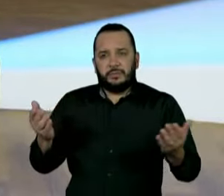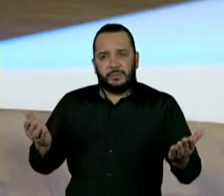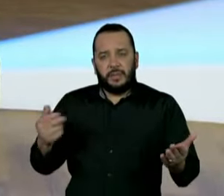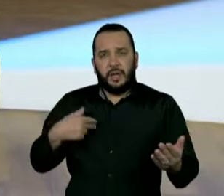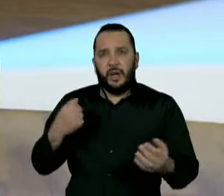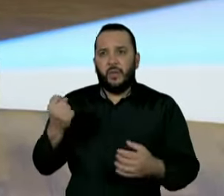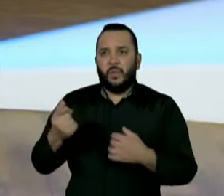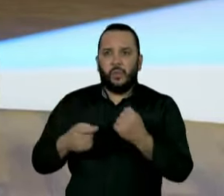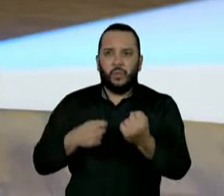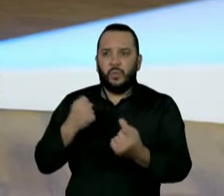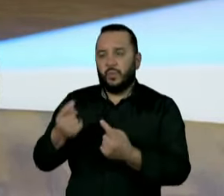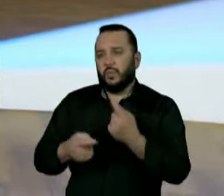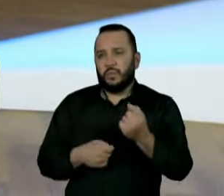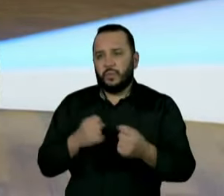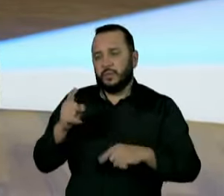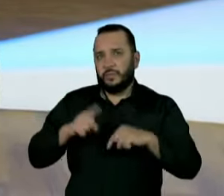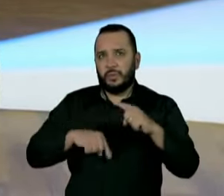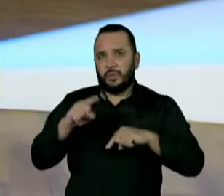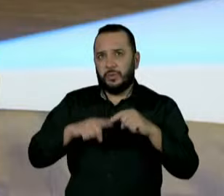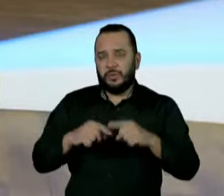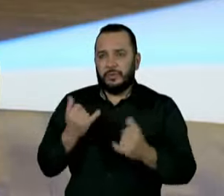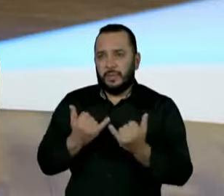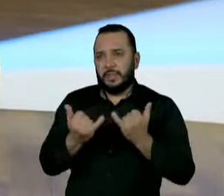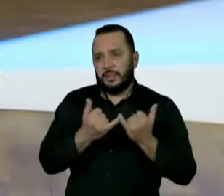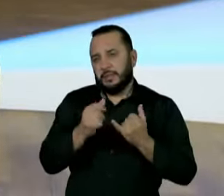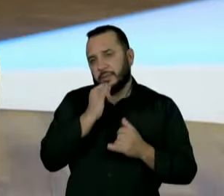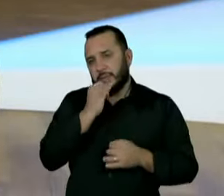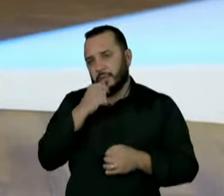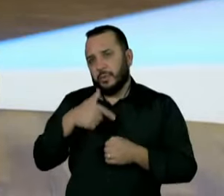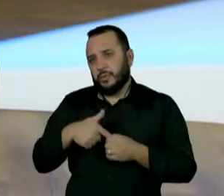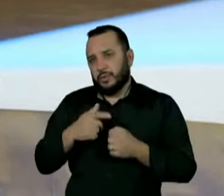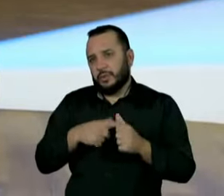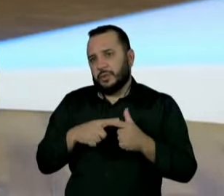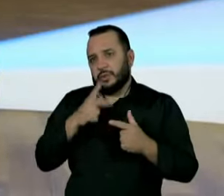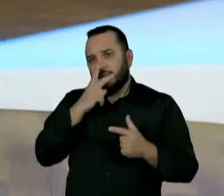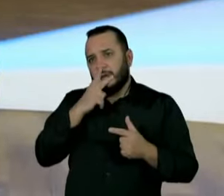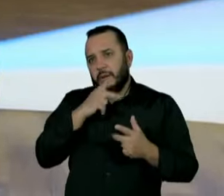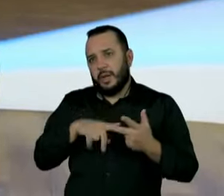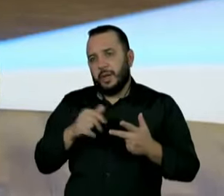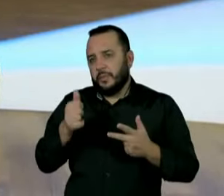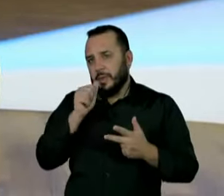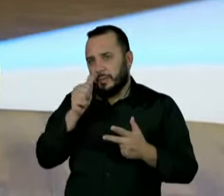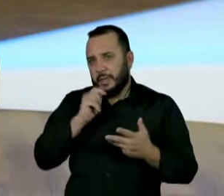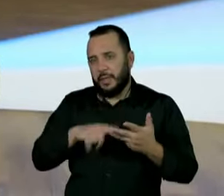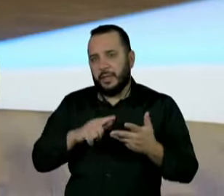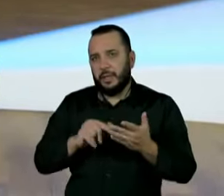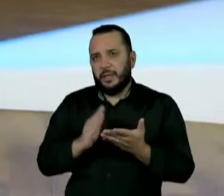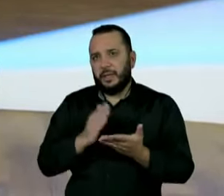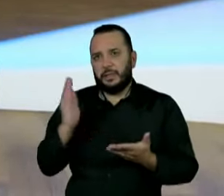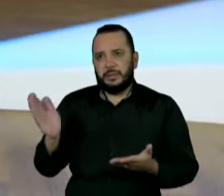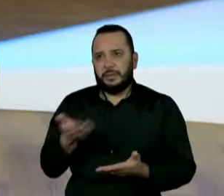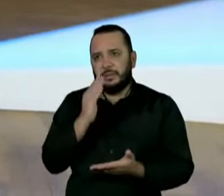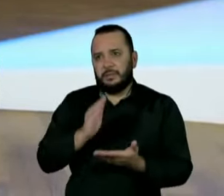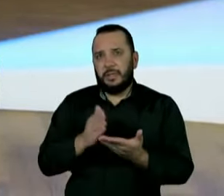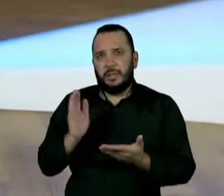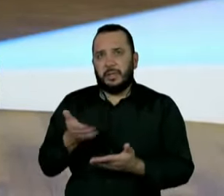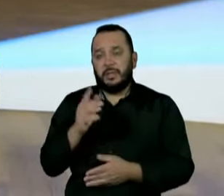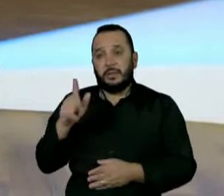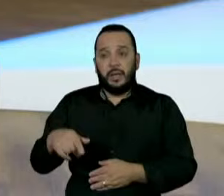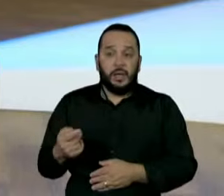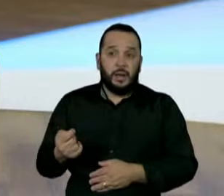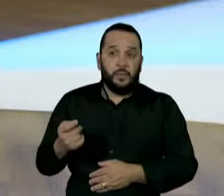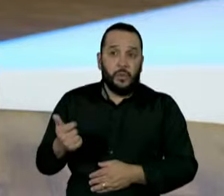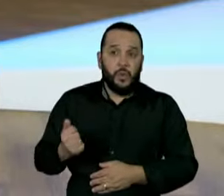produtos que são semelhantes, por exemplo, combustível, cigarro, bebida, cimento, que são poucos produtos,